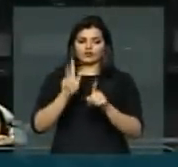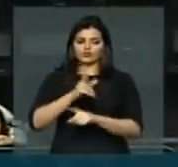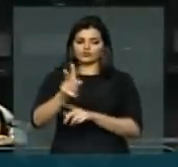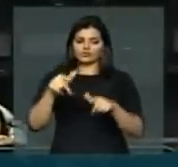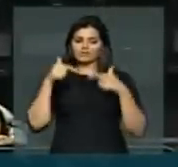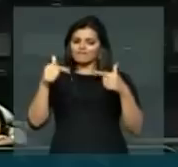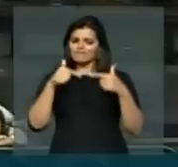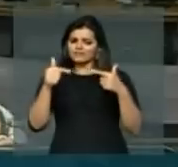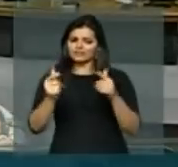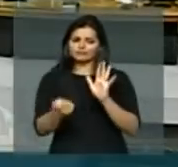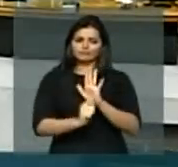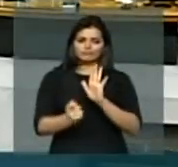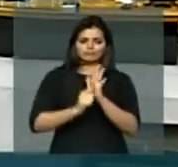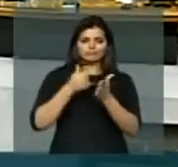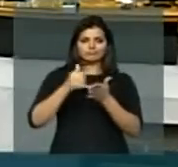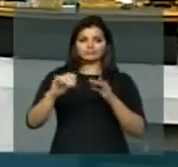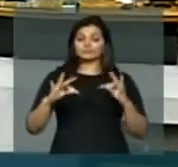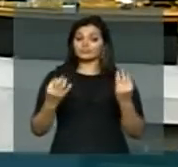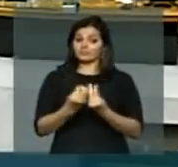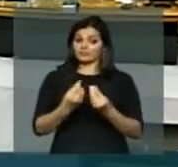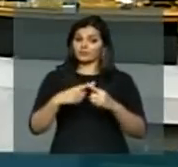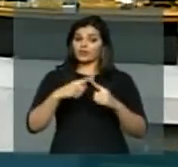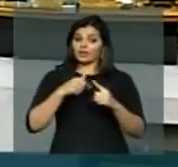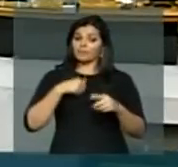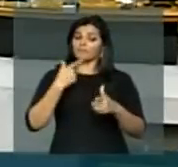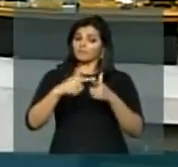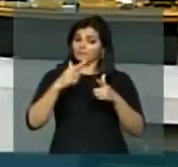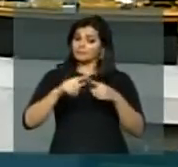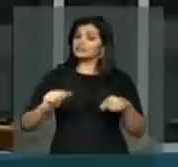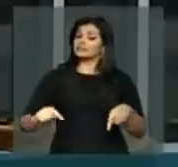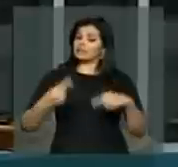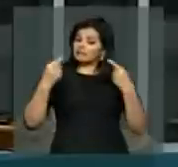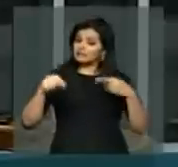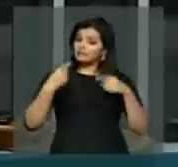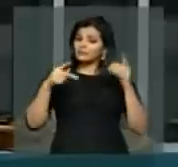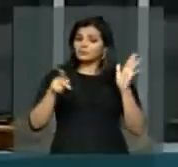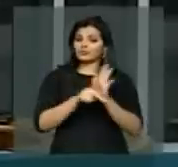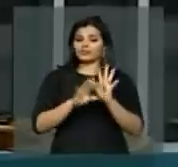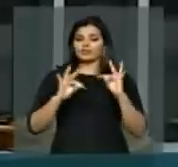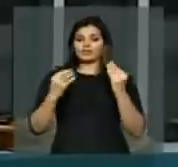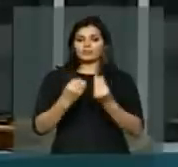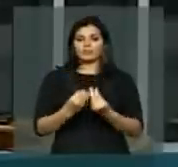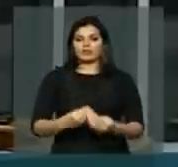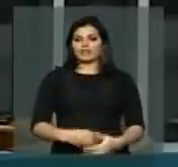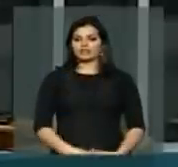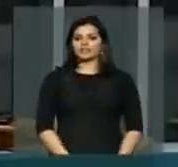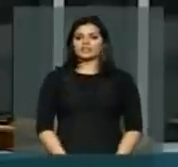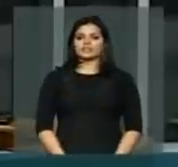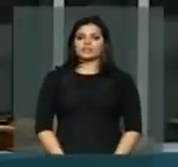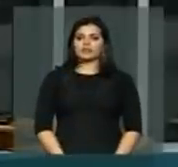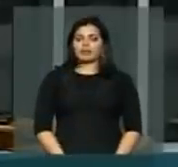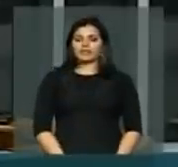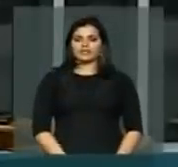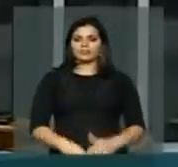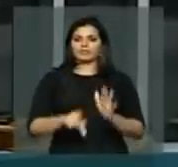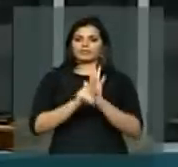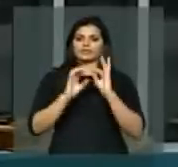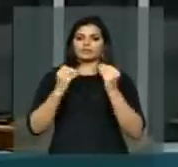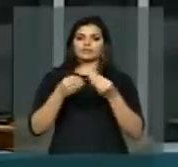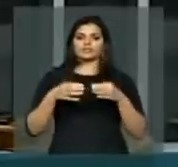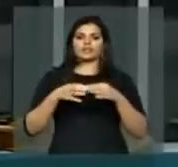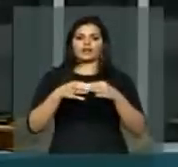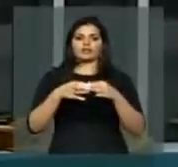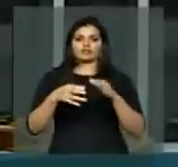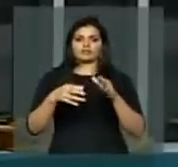deputado Izalci, é um dos grandes desafios, meu ilustre líder, deputado Bruno,